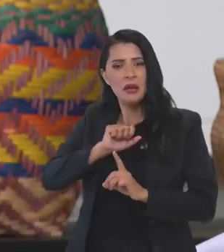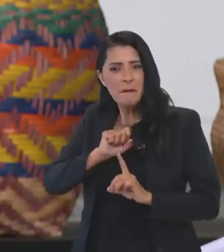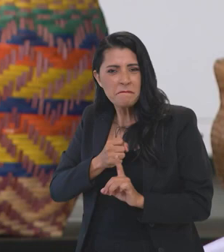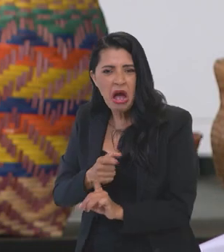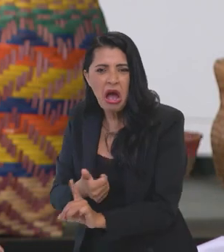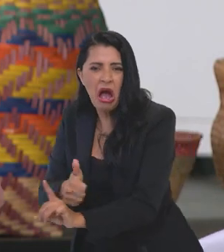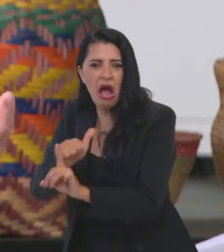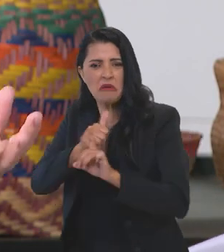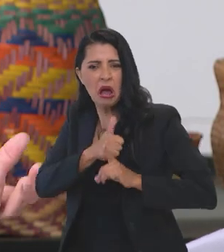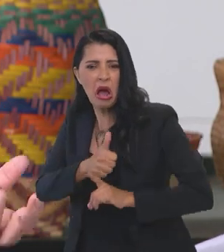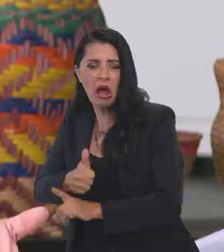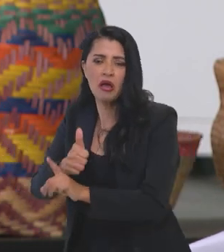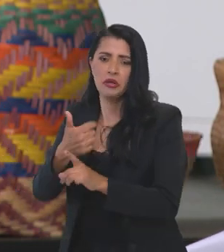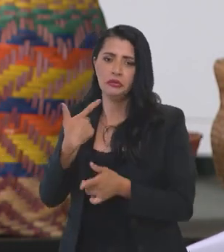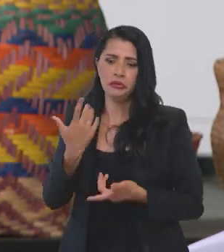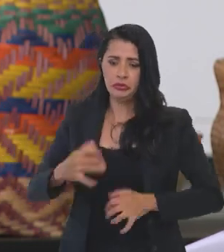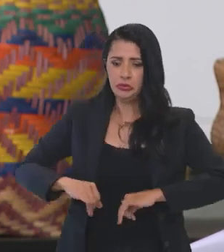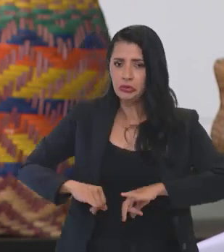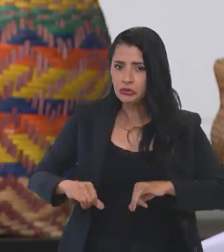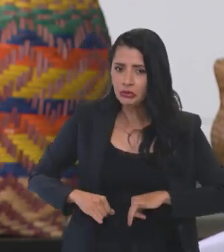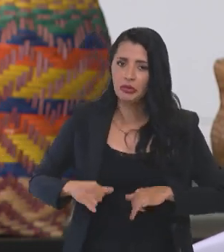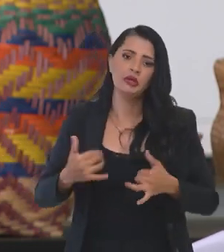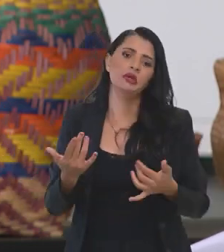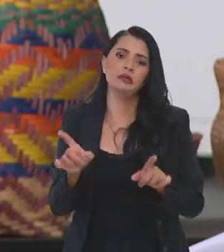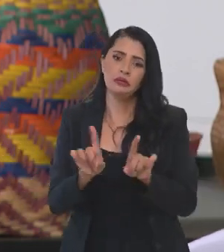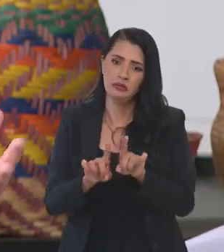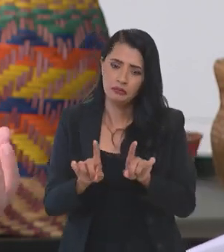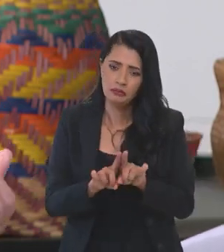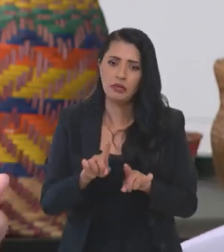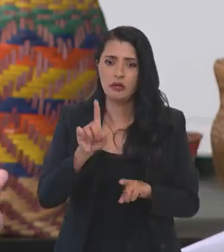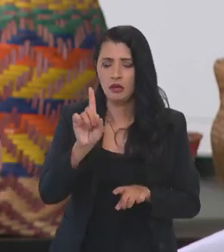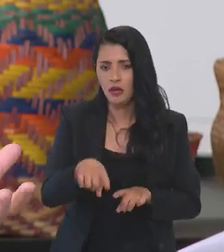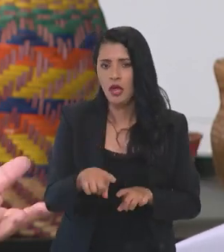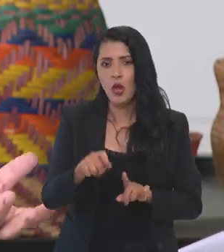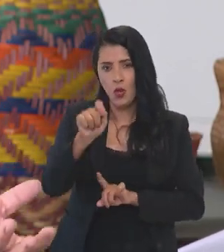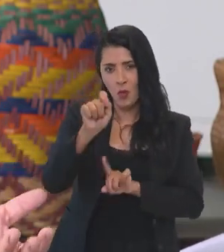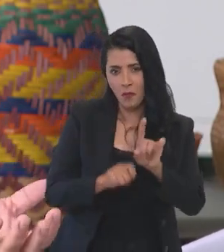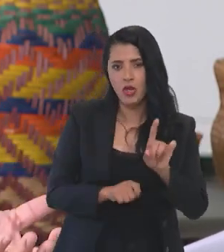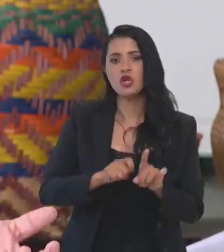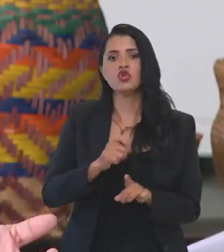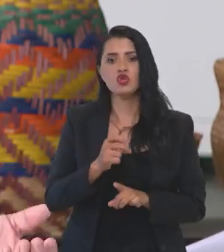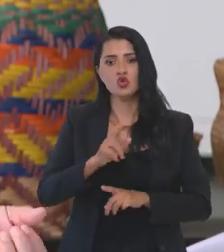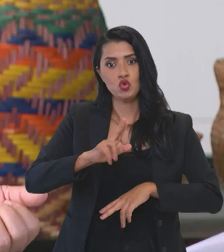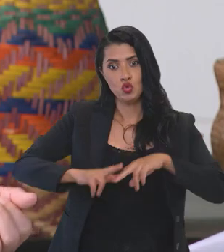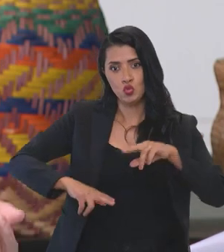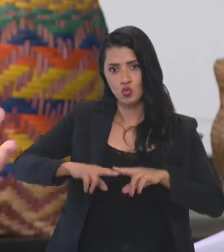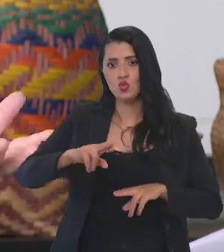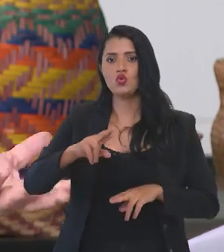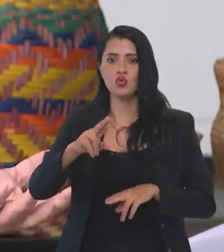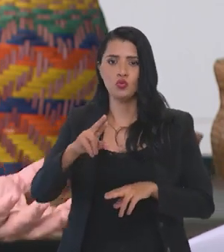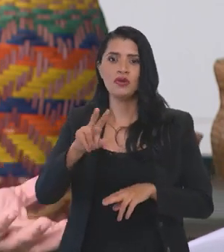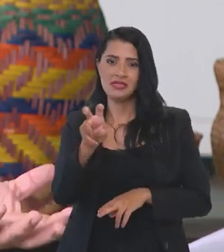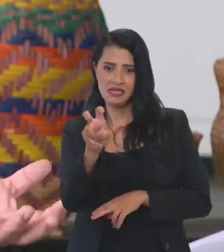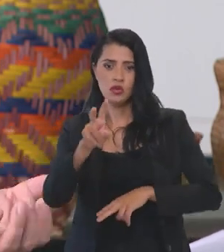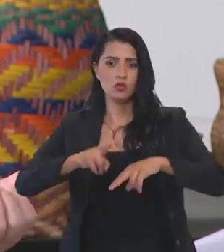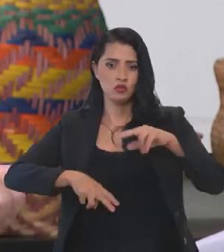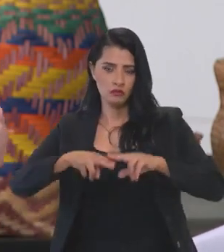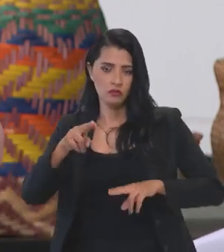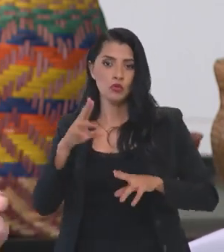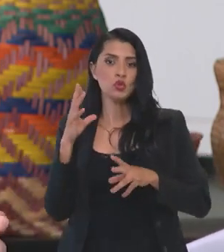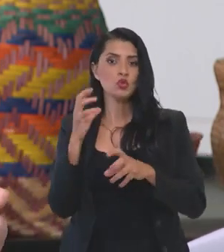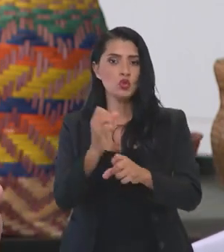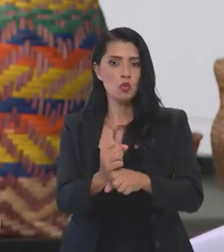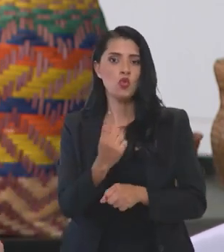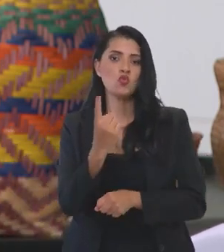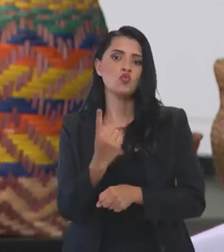perseguidos, sofreram bastante. Inclusive, no mês de junho, 5 de junho,